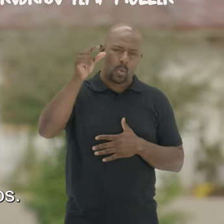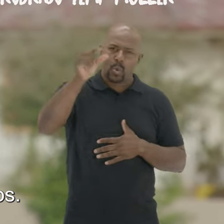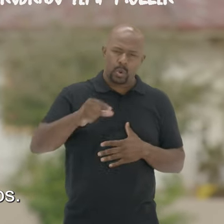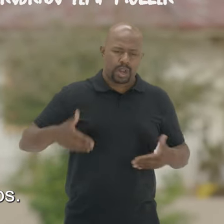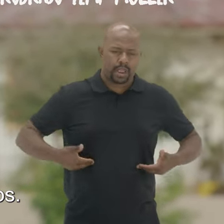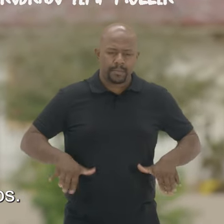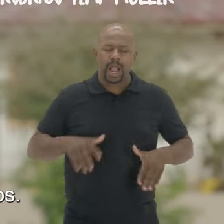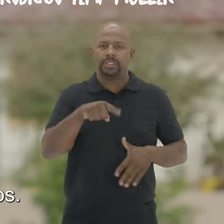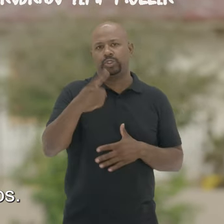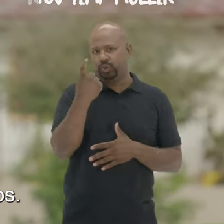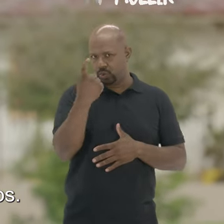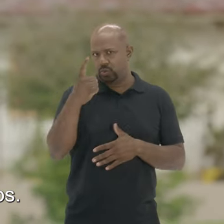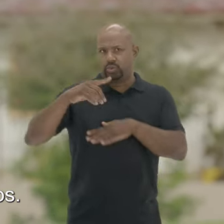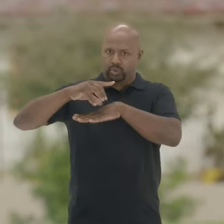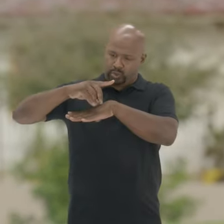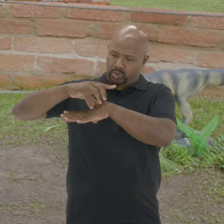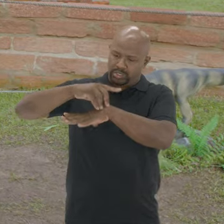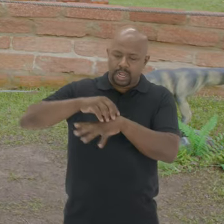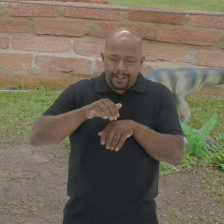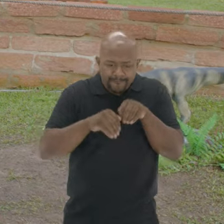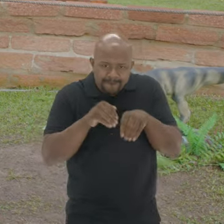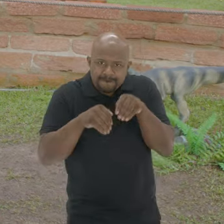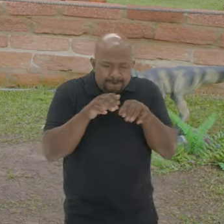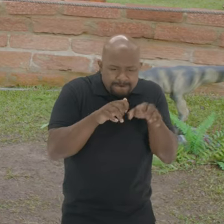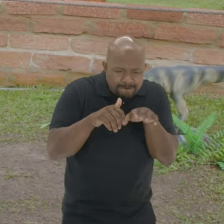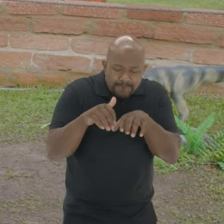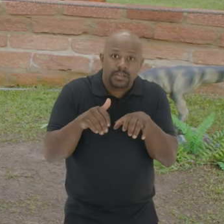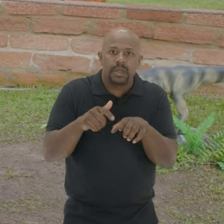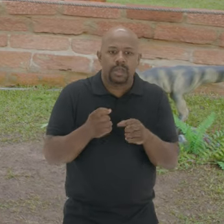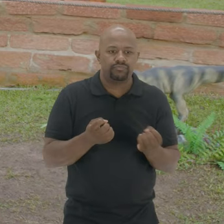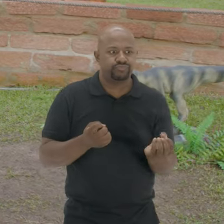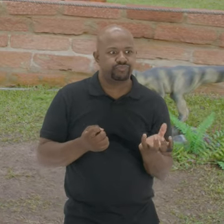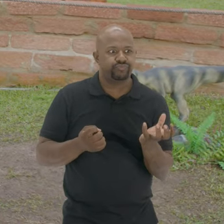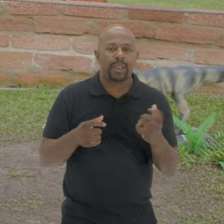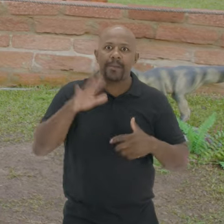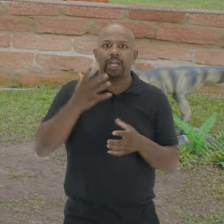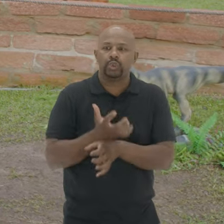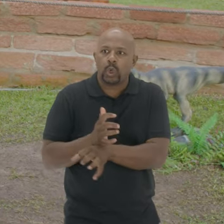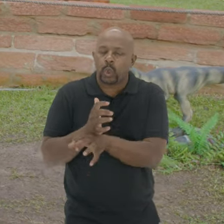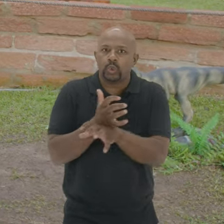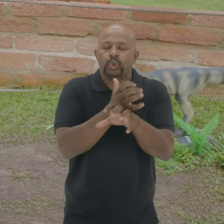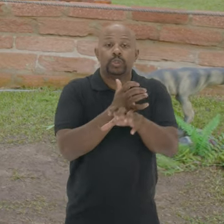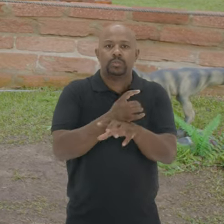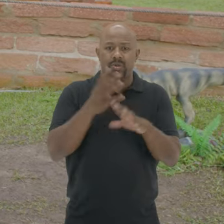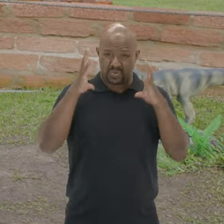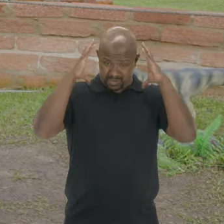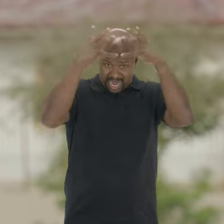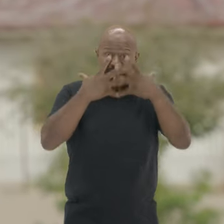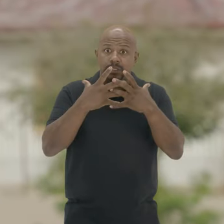coluna E da cintura pélvica De um dos indivíduos Só que enquanto nós escavávamos Aquele indivíduo Começou a aparecer mais e mais ossos